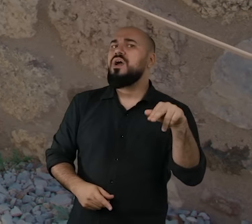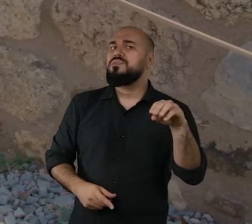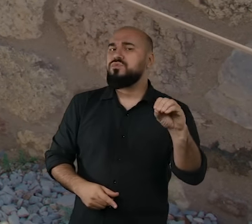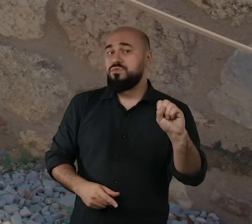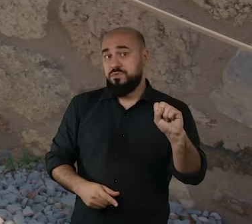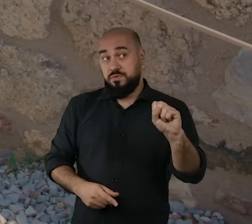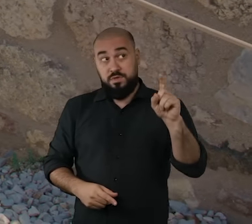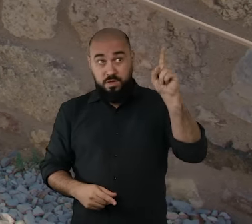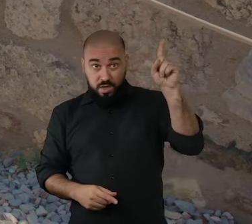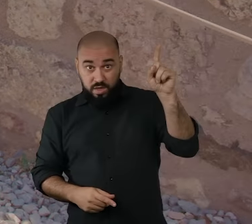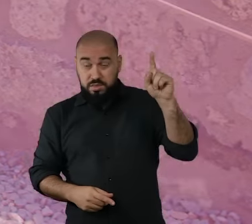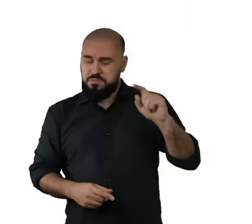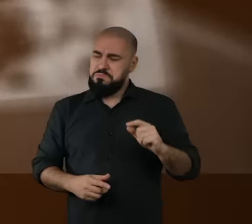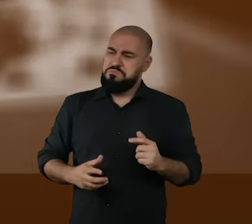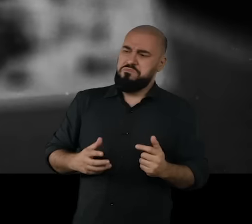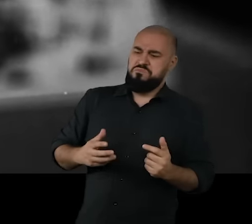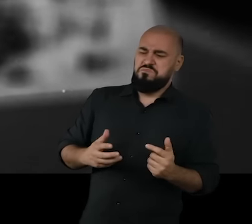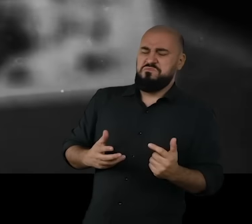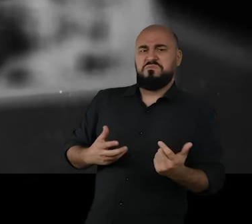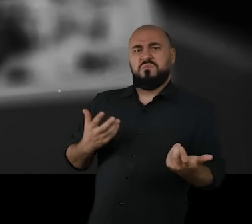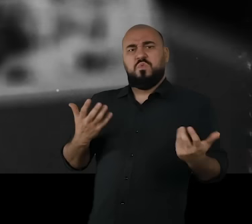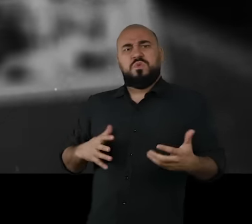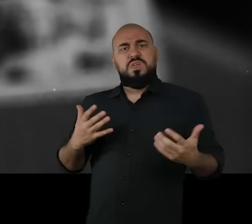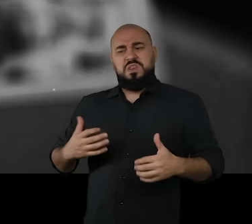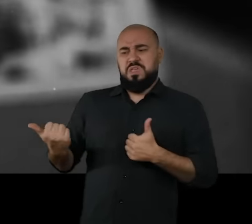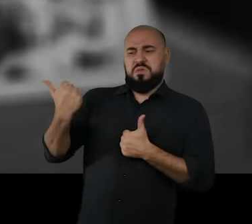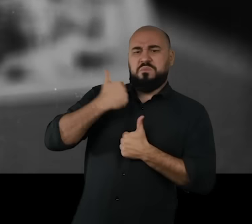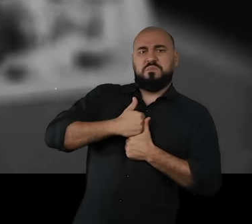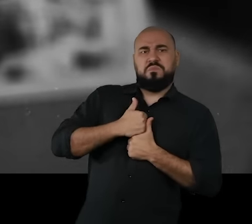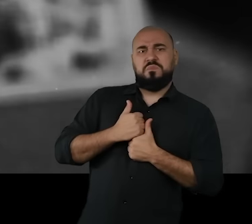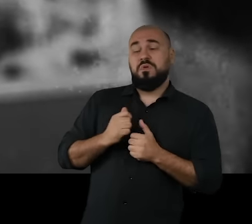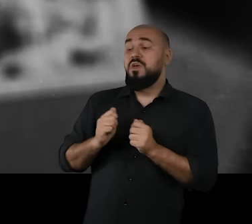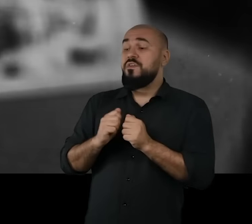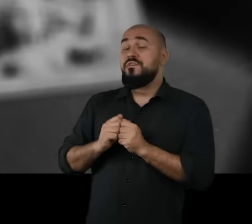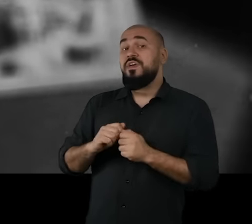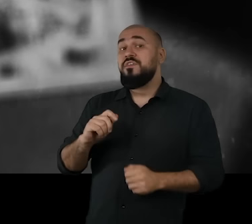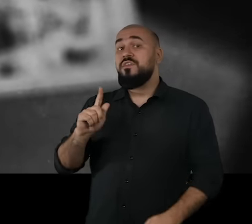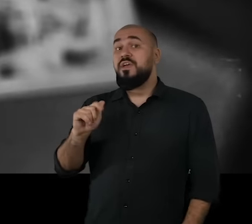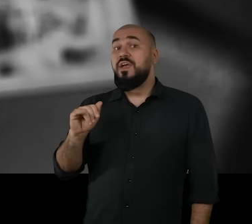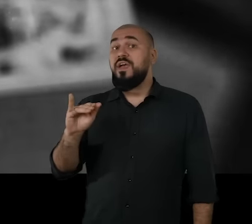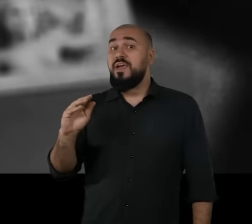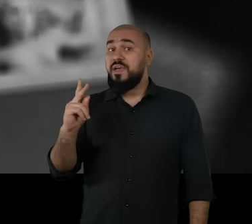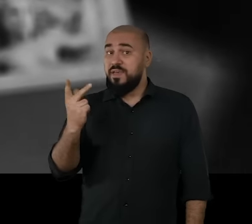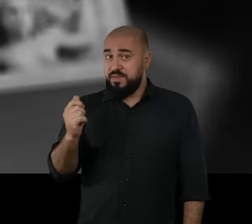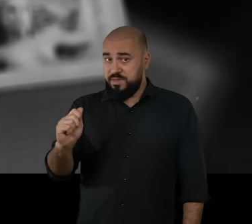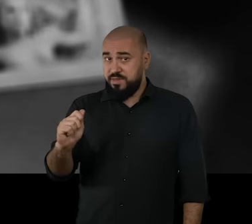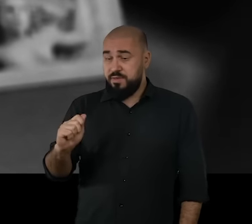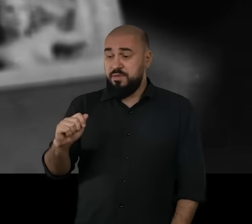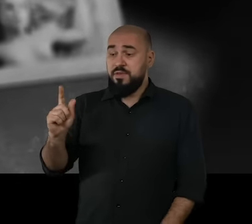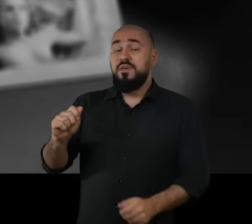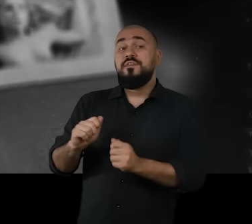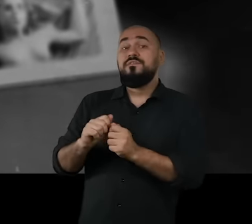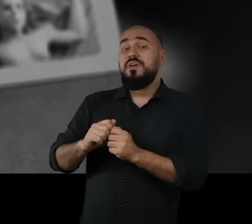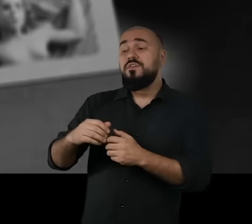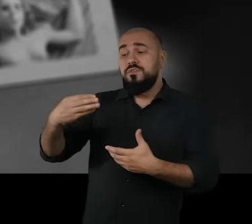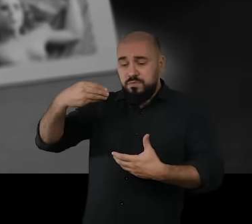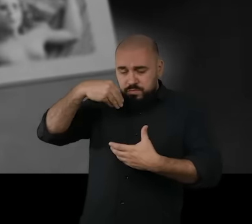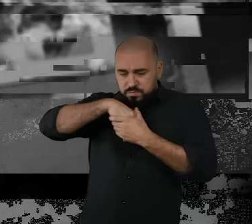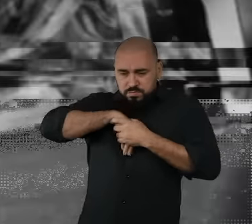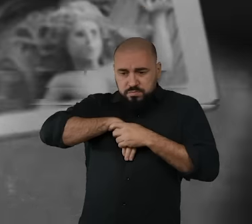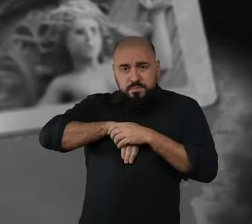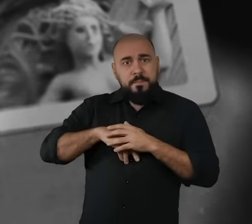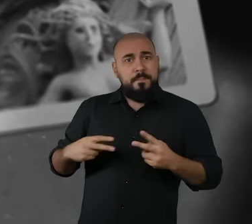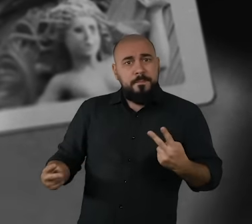tomassem o seu lugar, ele fez com que Gaia encarcerasse os seus filhos dentro da sua própria